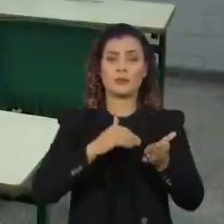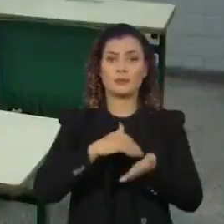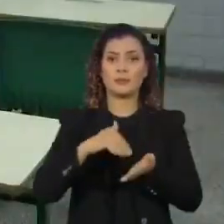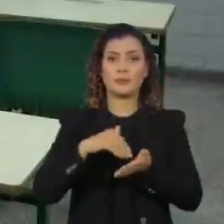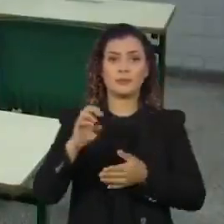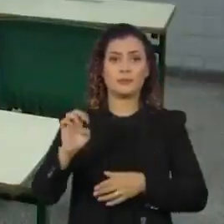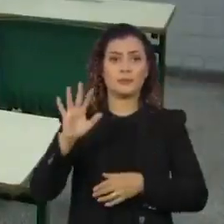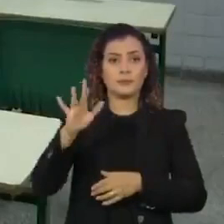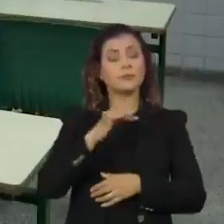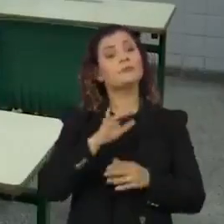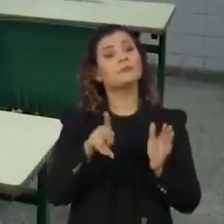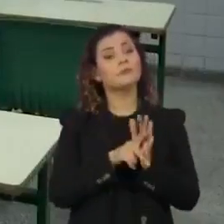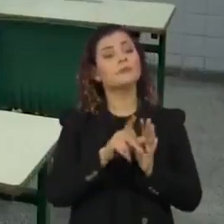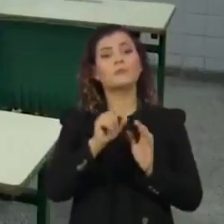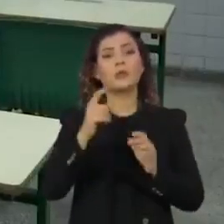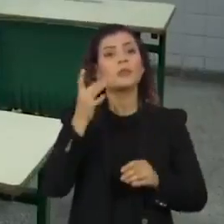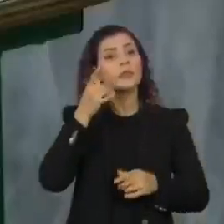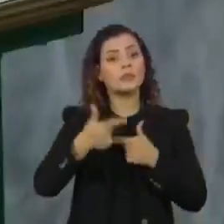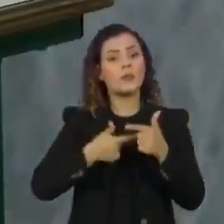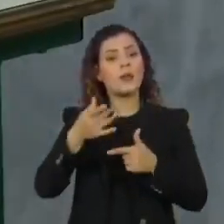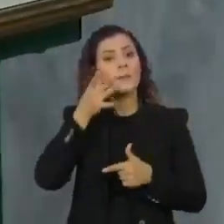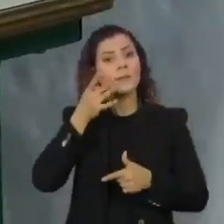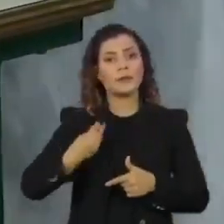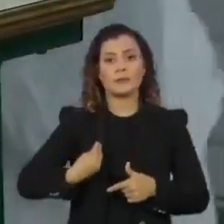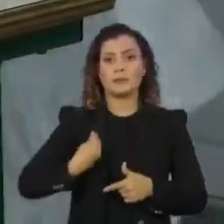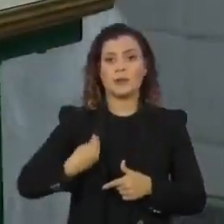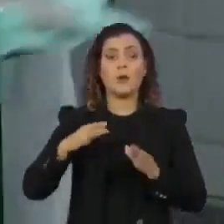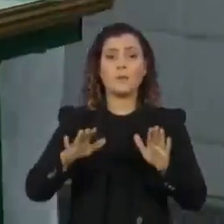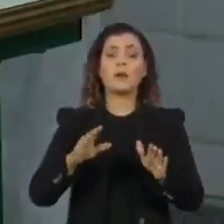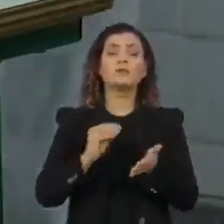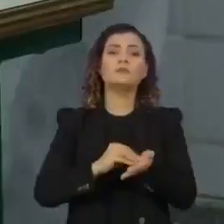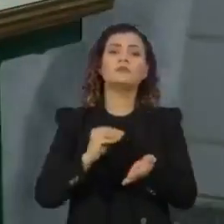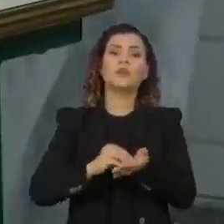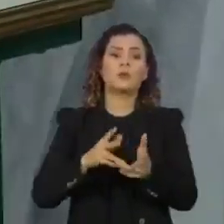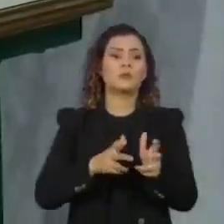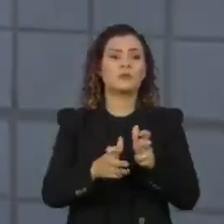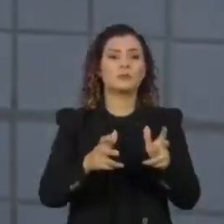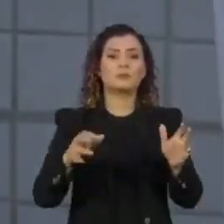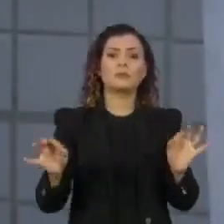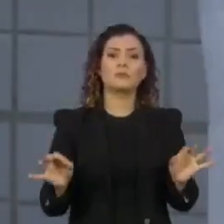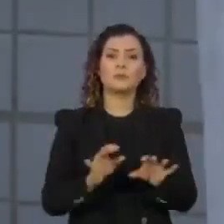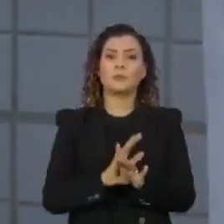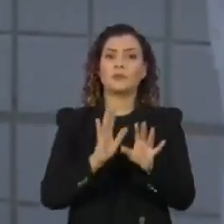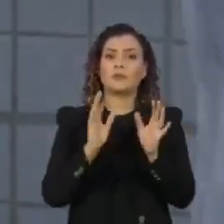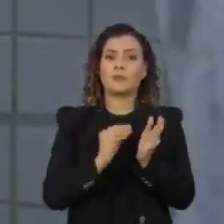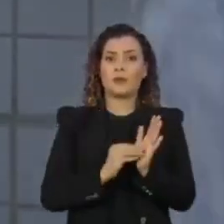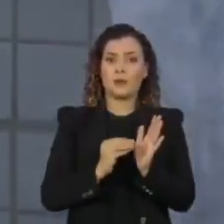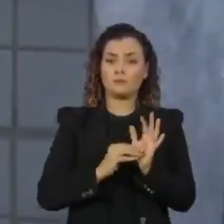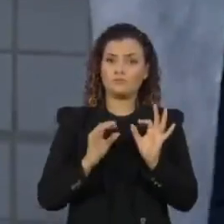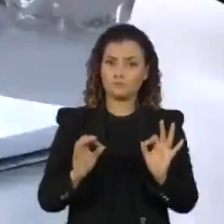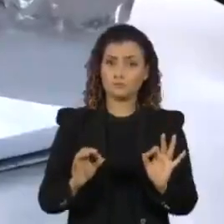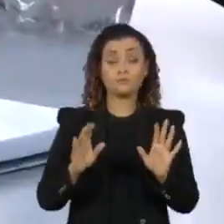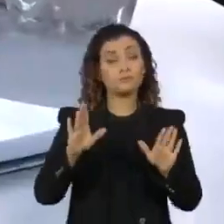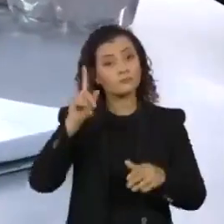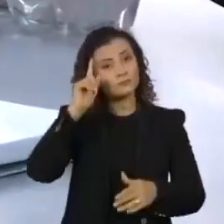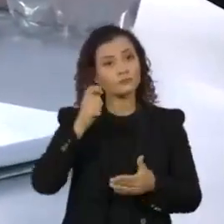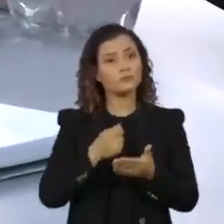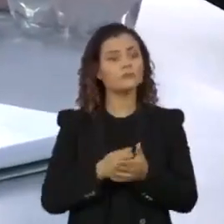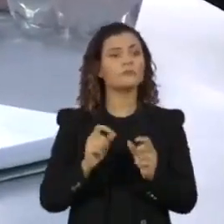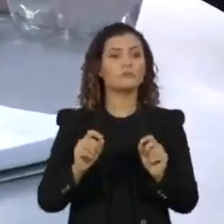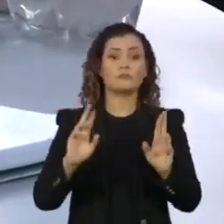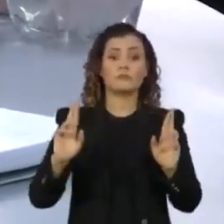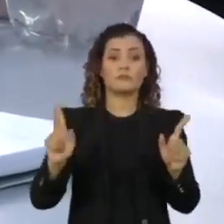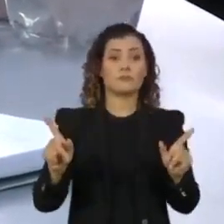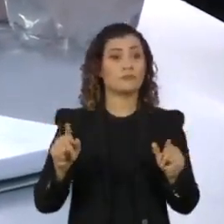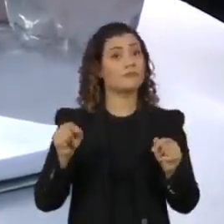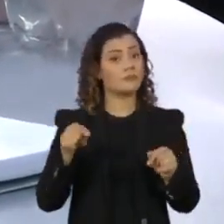Educação para o trabalho presencial sem que tenham completado o esquema vacinal, decisão que contraria a determinação